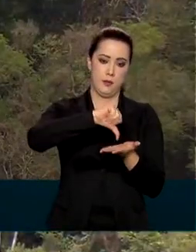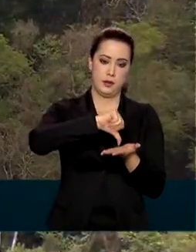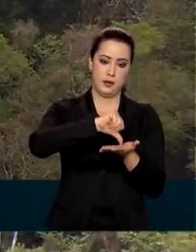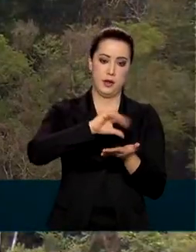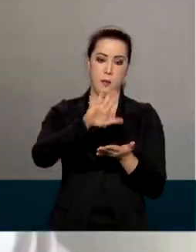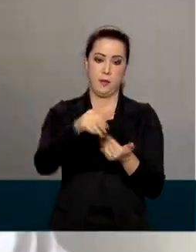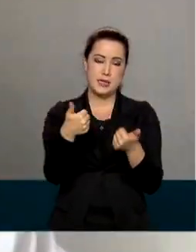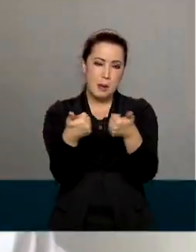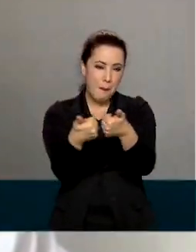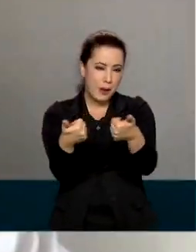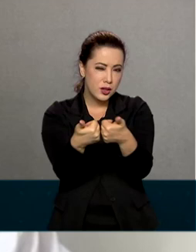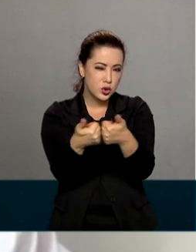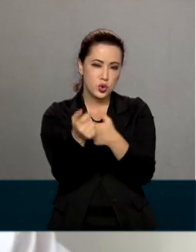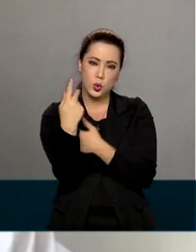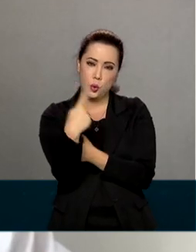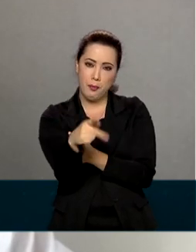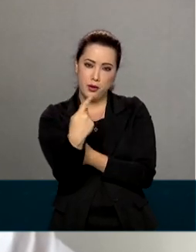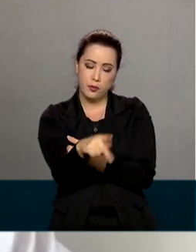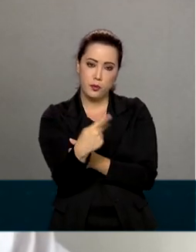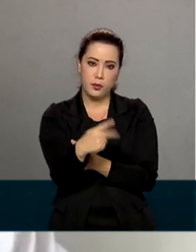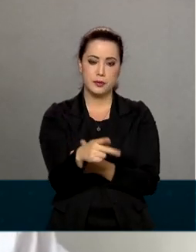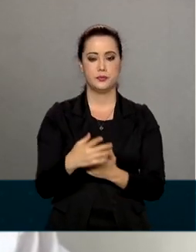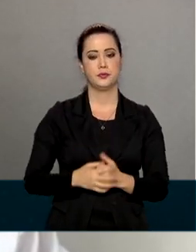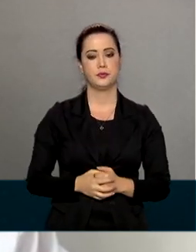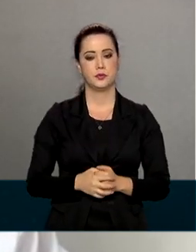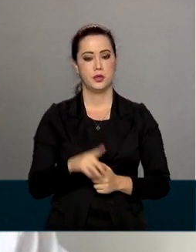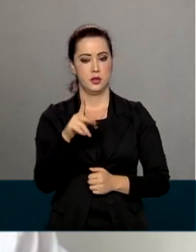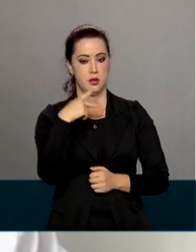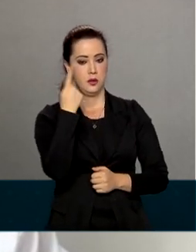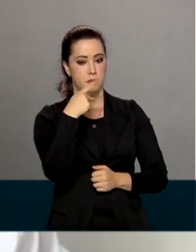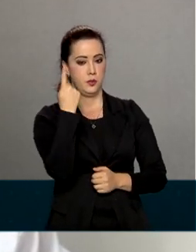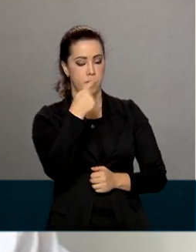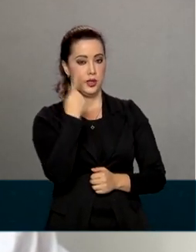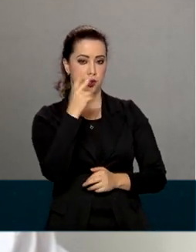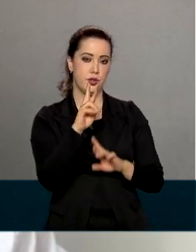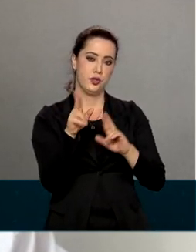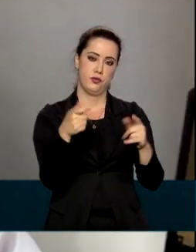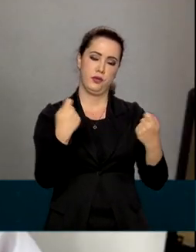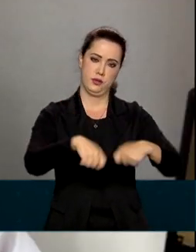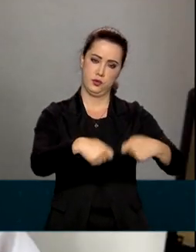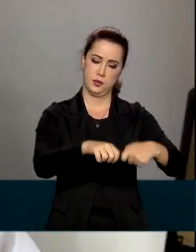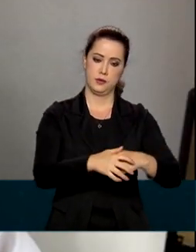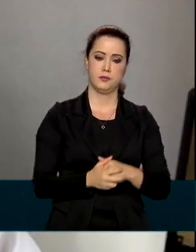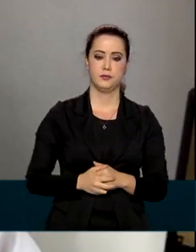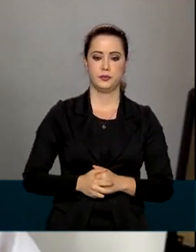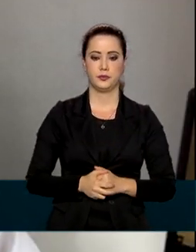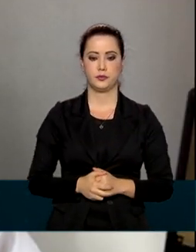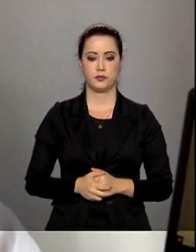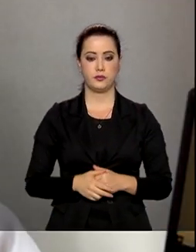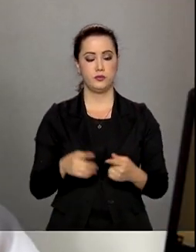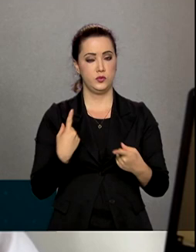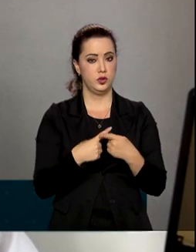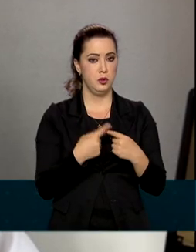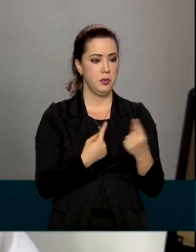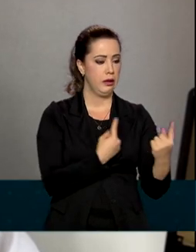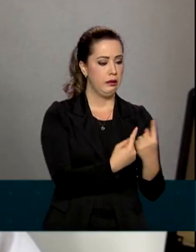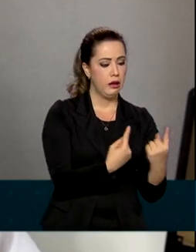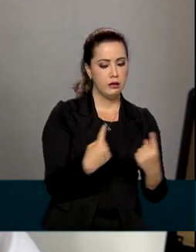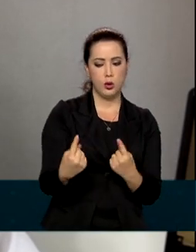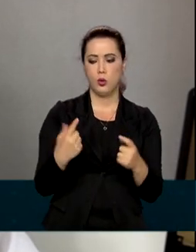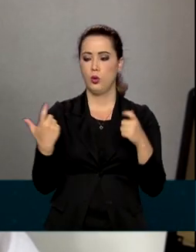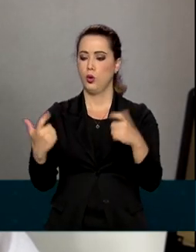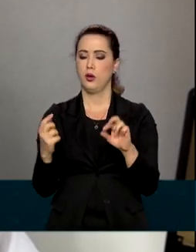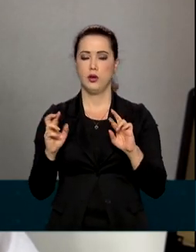com o Paraguai. Ele defende a criação de uma política fiscal diferente para o município. Dando prioridade às vocações de cada região